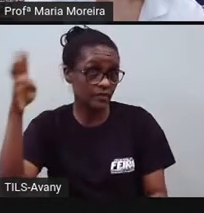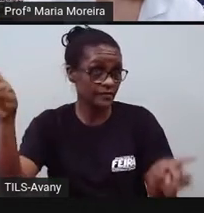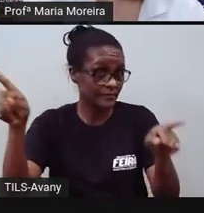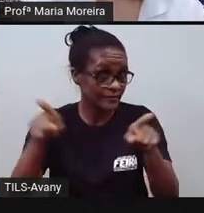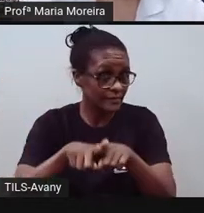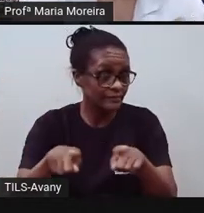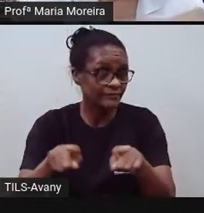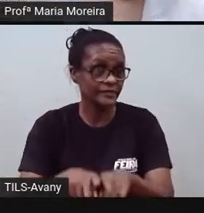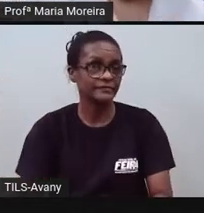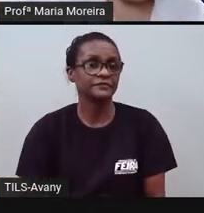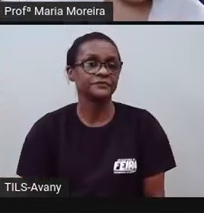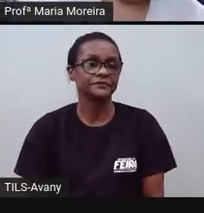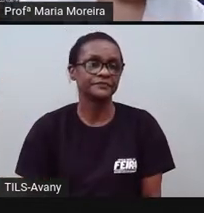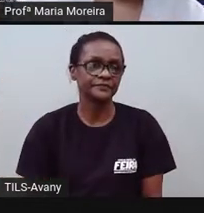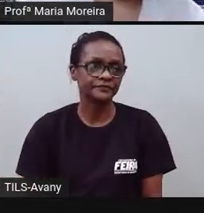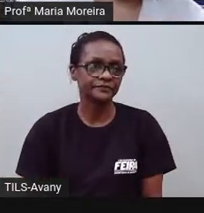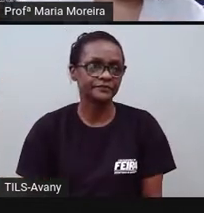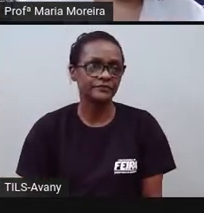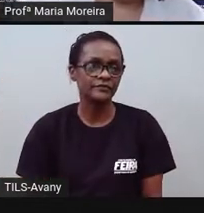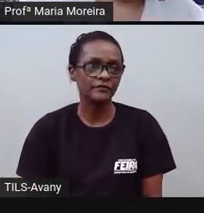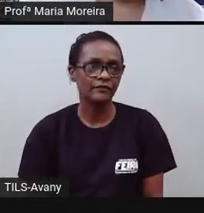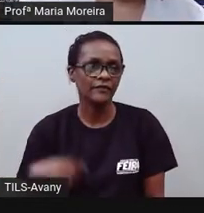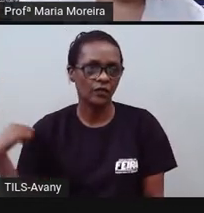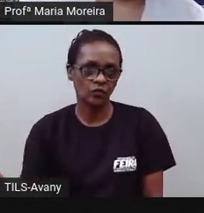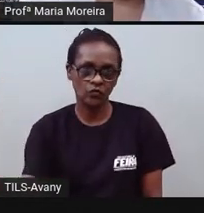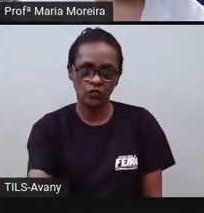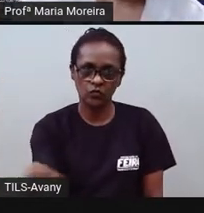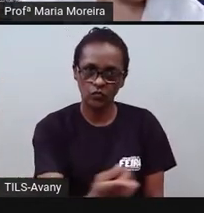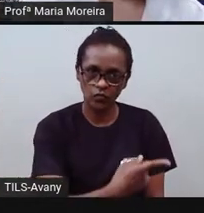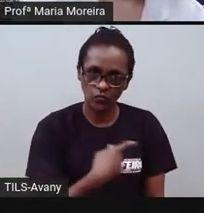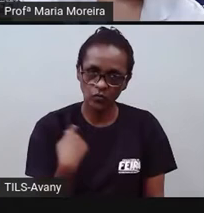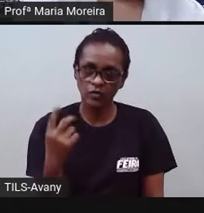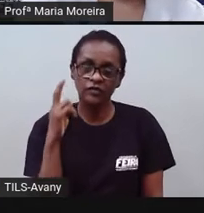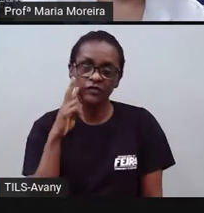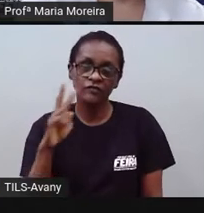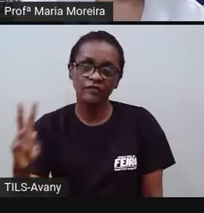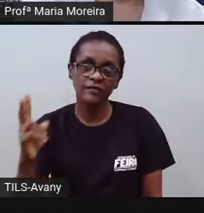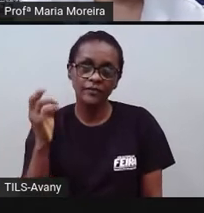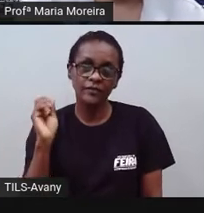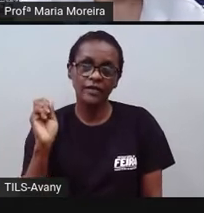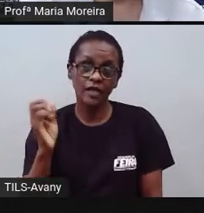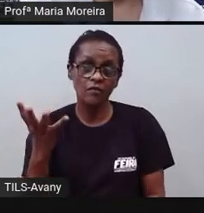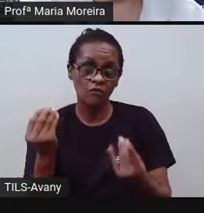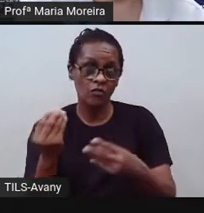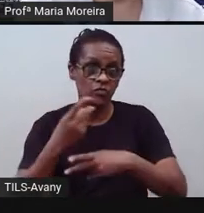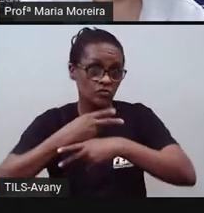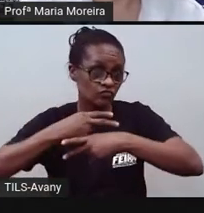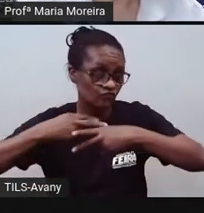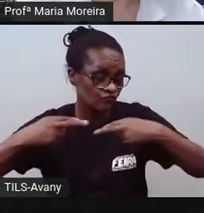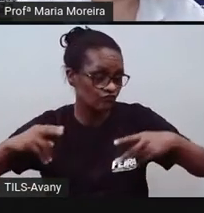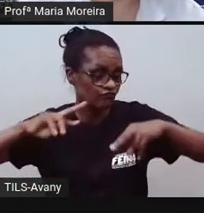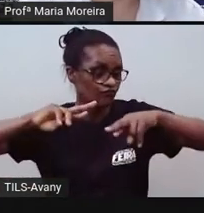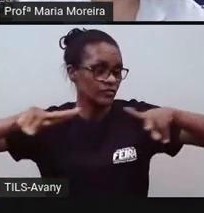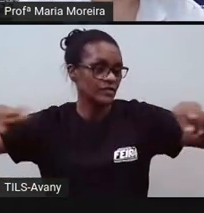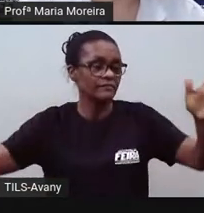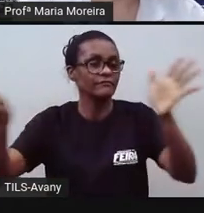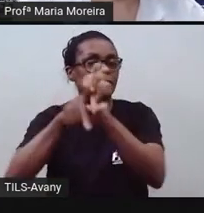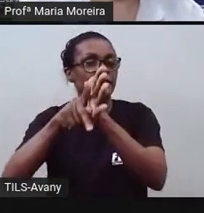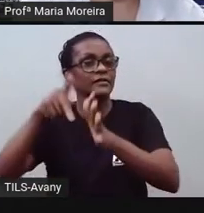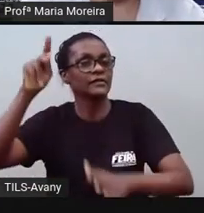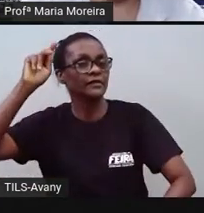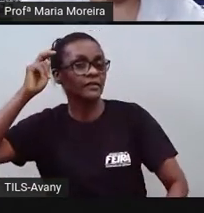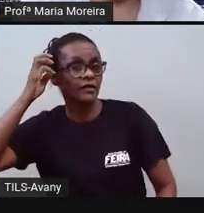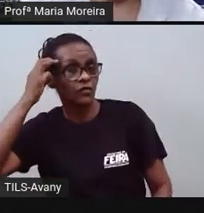pensar, a nossa volta, nesse exato momento, tem muita coisa aí, mas é muita coisa da cultura